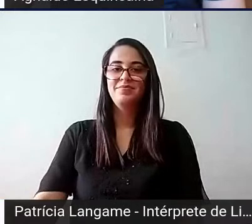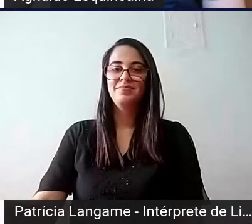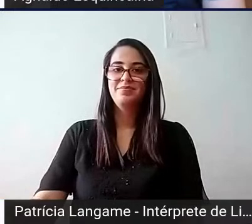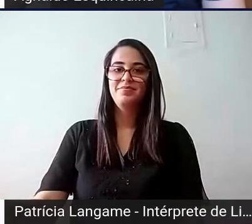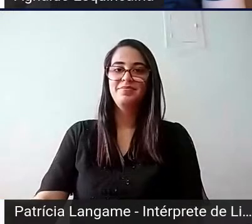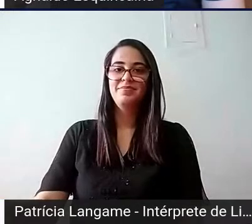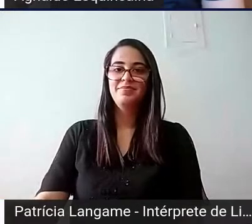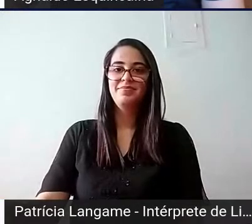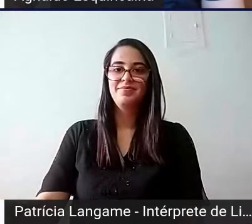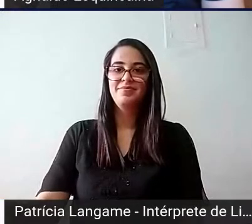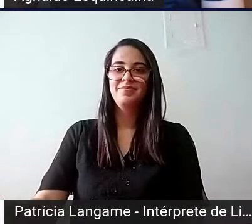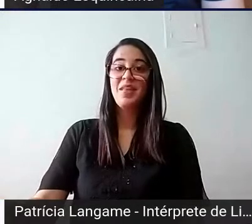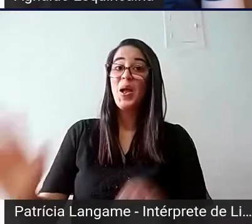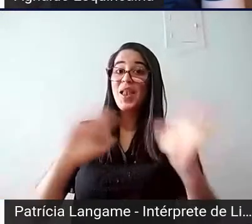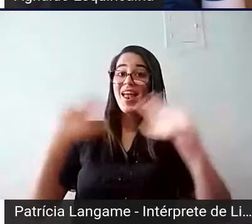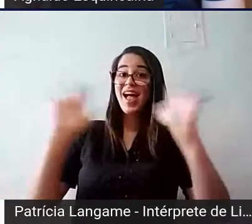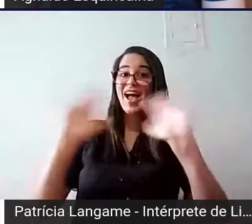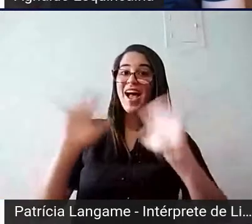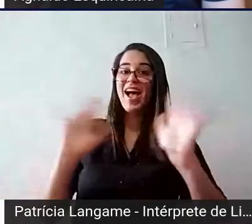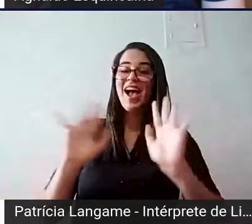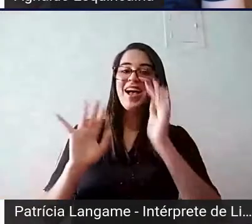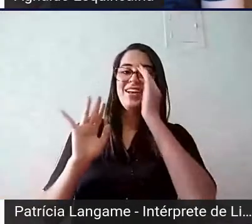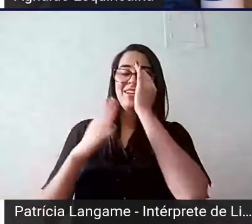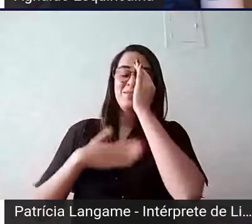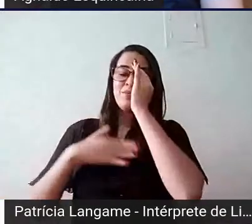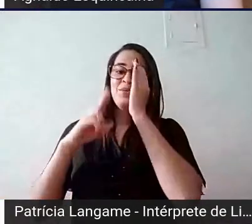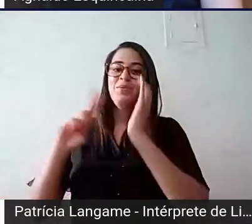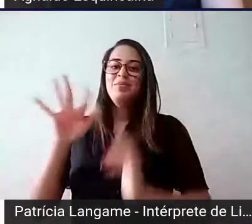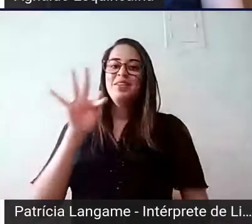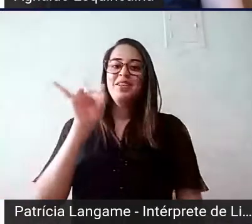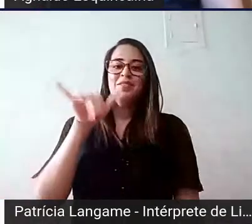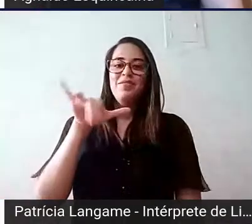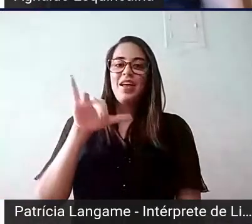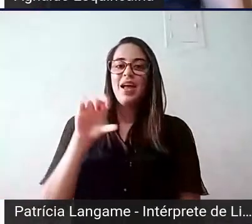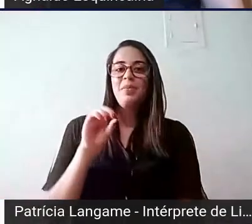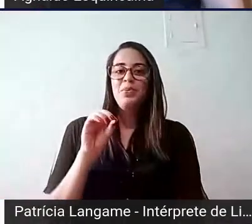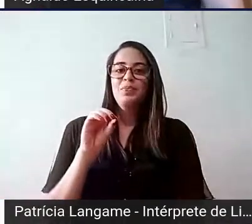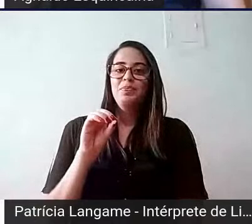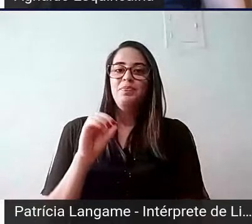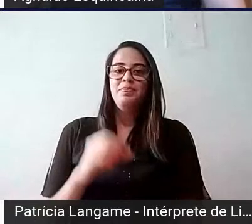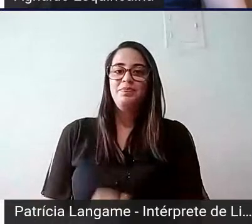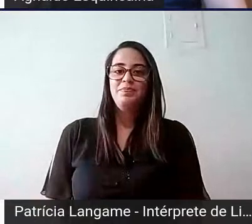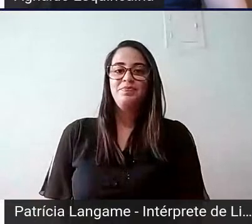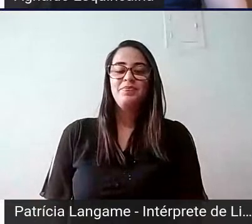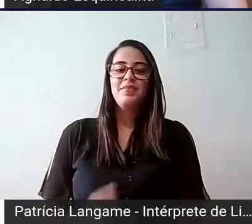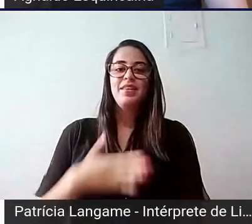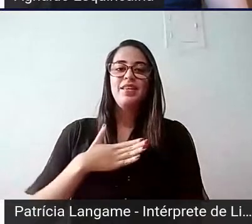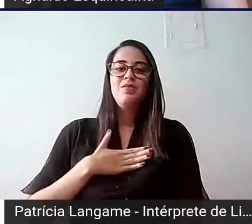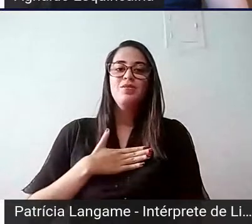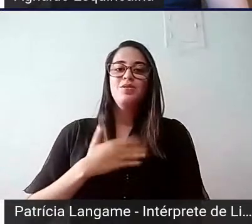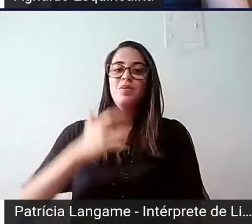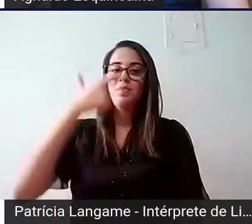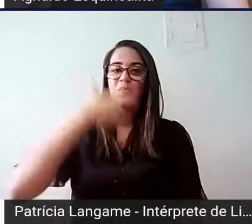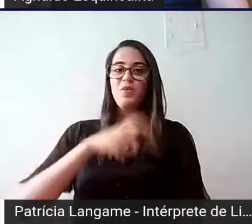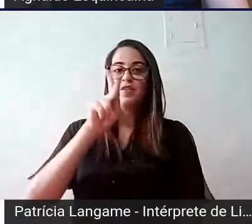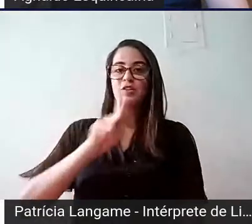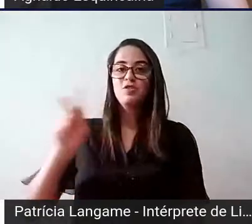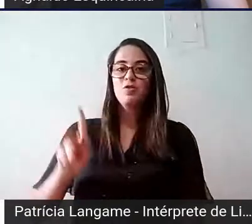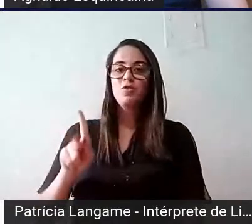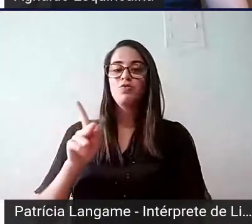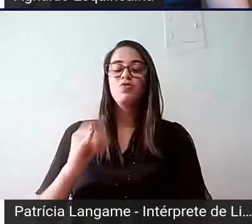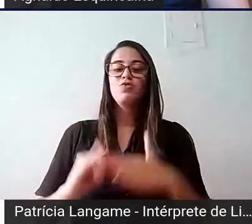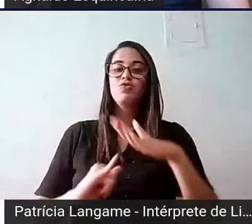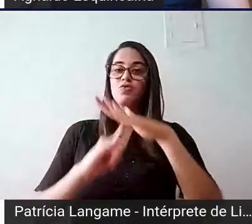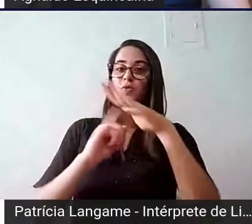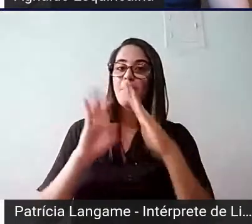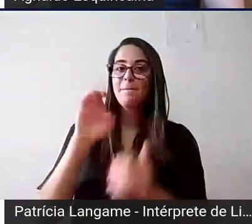Oi, pessoal, eu me chamo Fábio Bernardo, sou professor do Instituto Benjamin Constant, aqui no Rio,